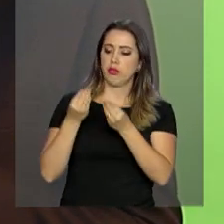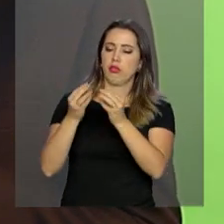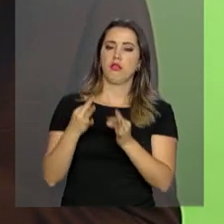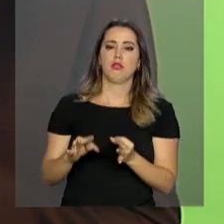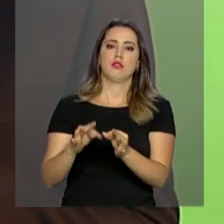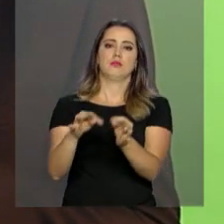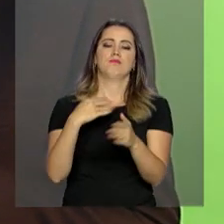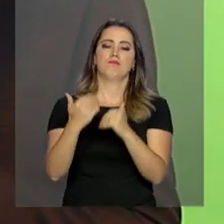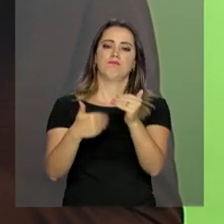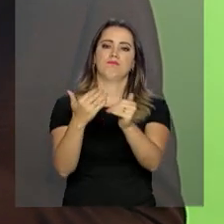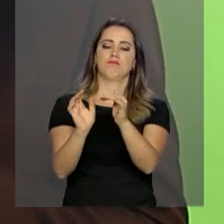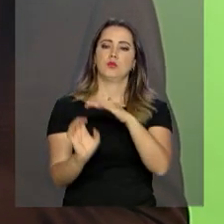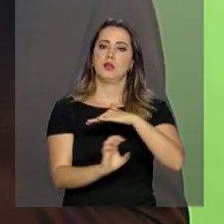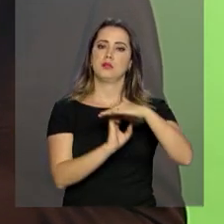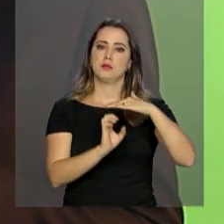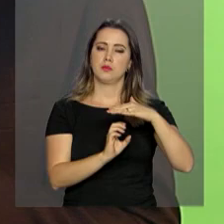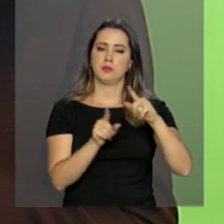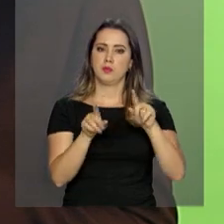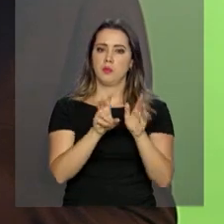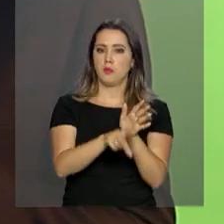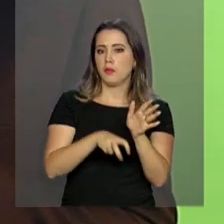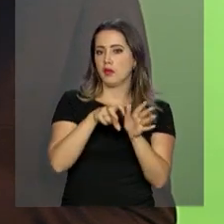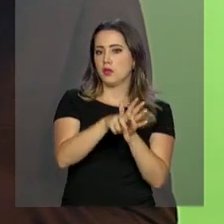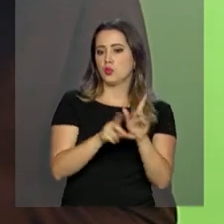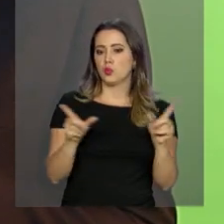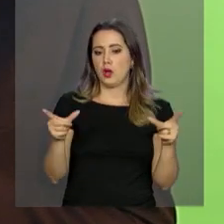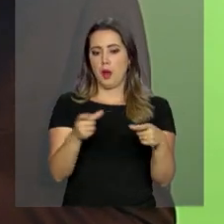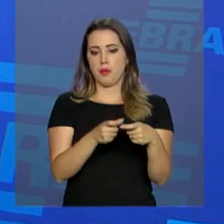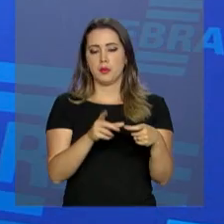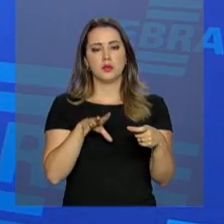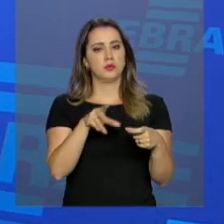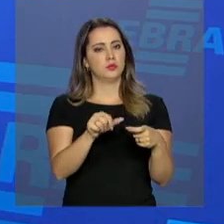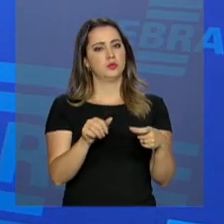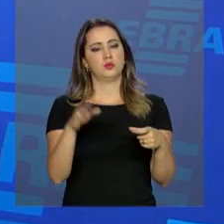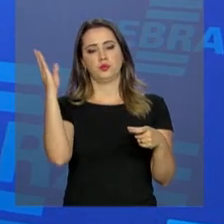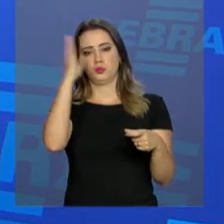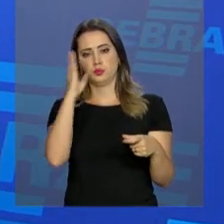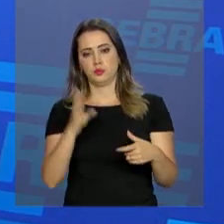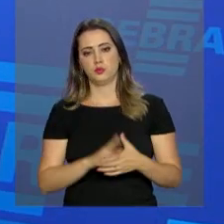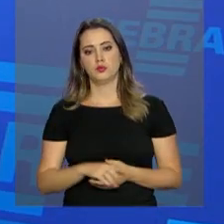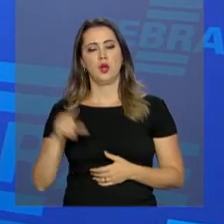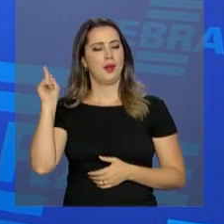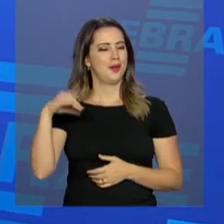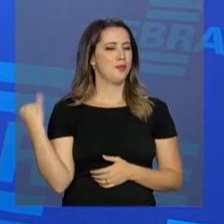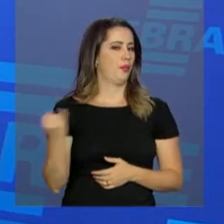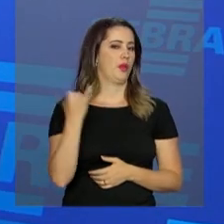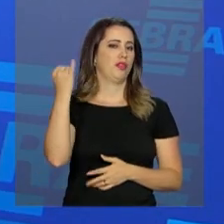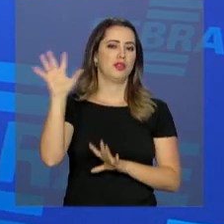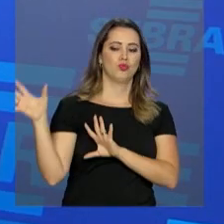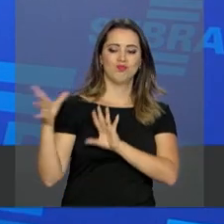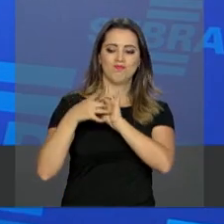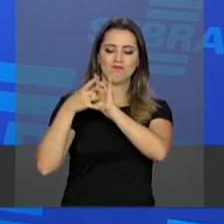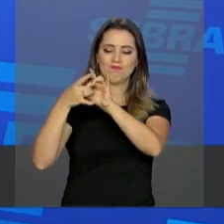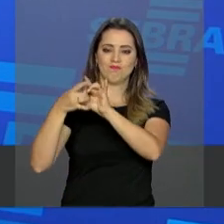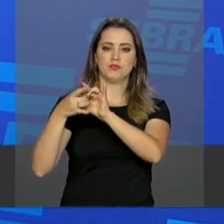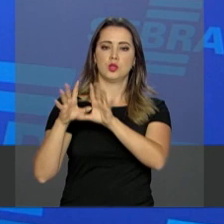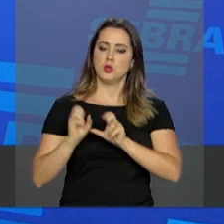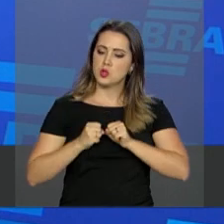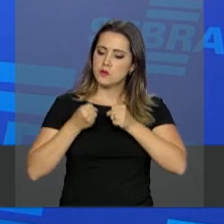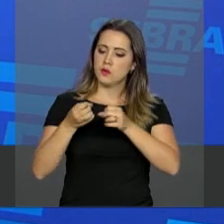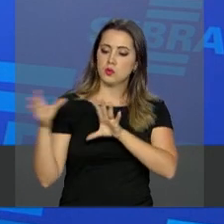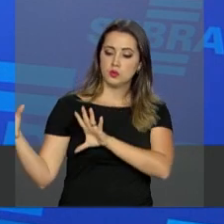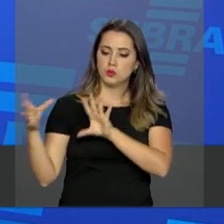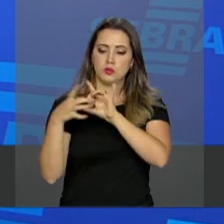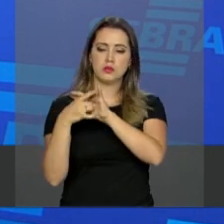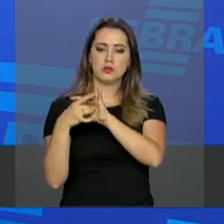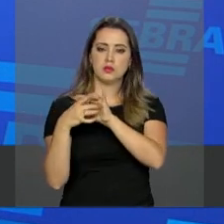desenvolvimento às pequenas propriedades rurais de todo o Brasil. É um casamento perfeito, é uma integração de esforços,